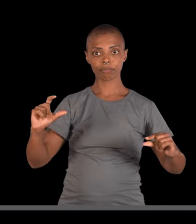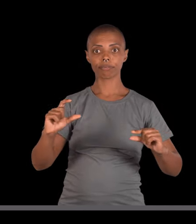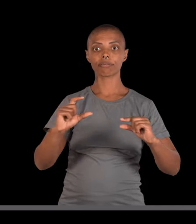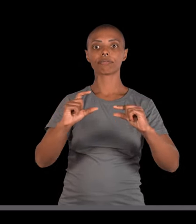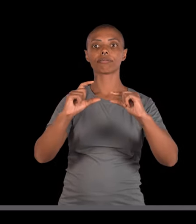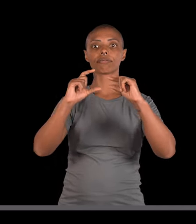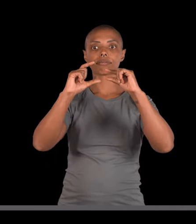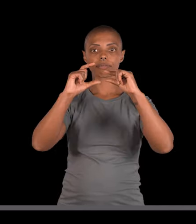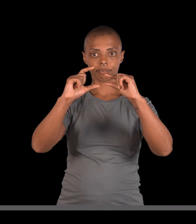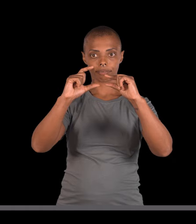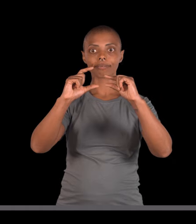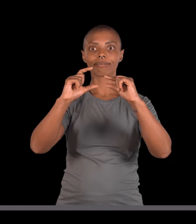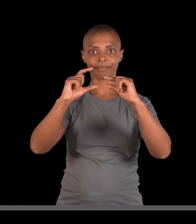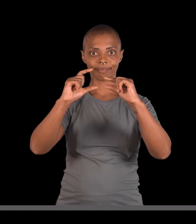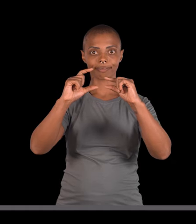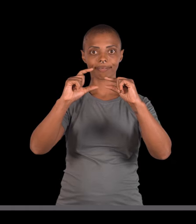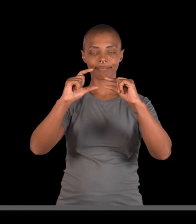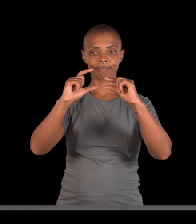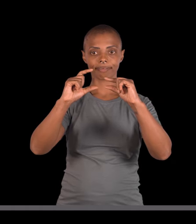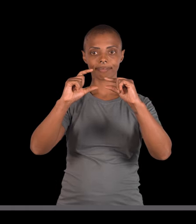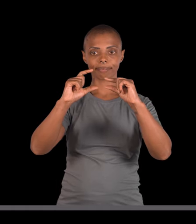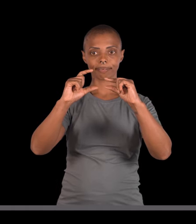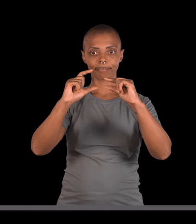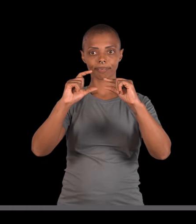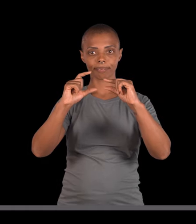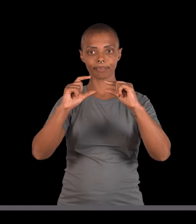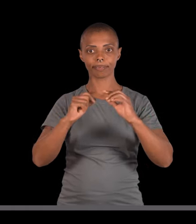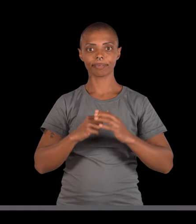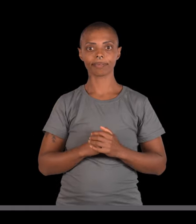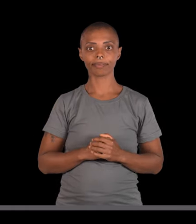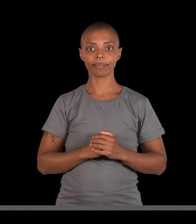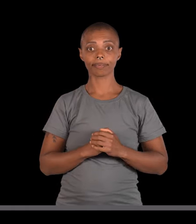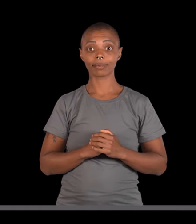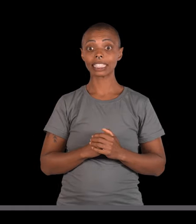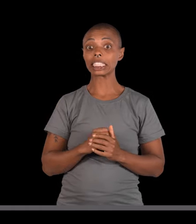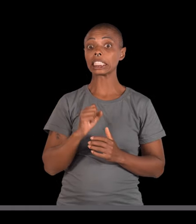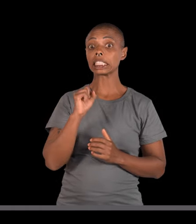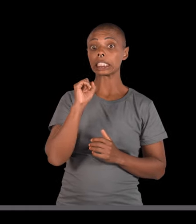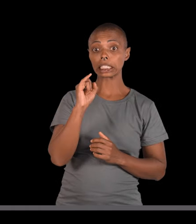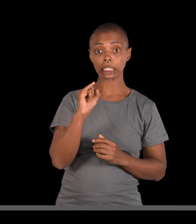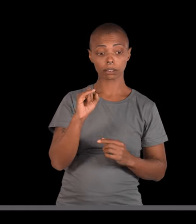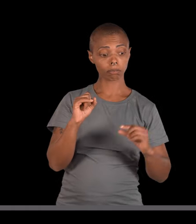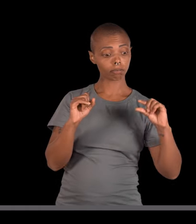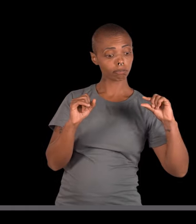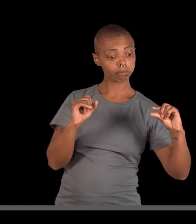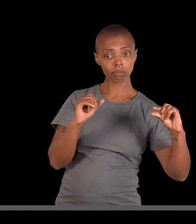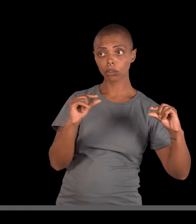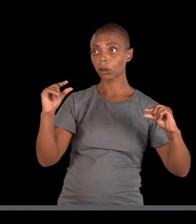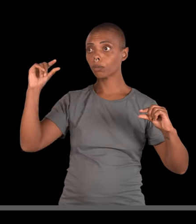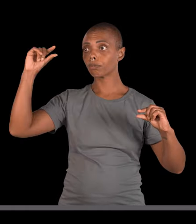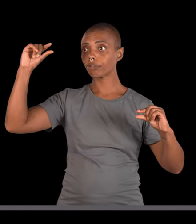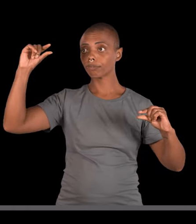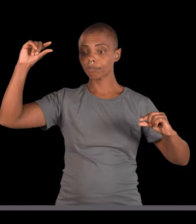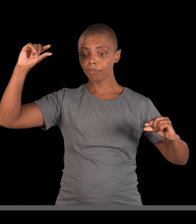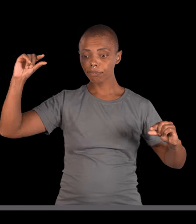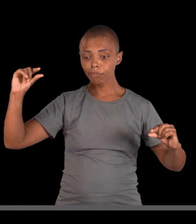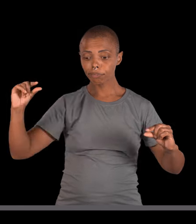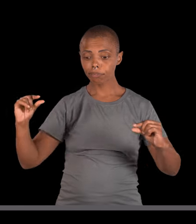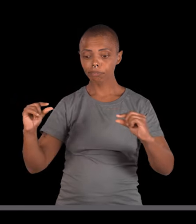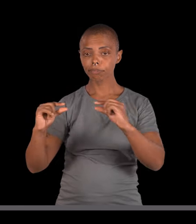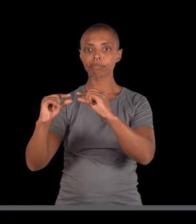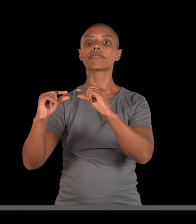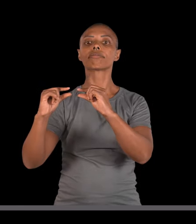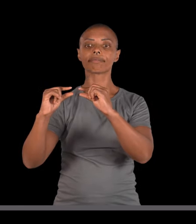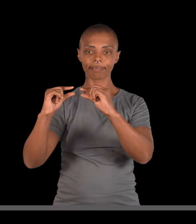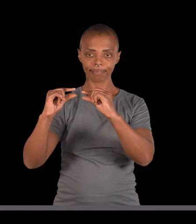daqui se encontrar com esse de baixo, o filho do casal vai ser Fzão, Fzinho. E se